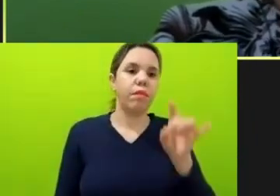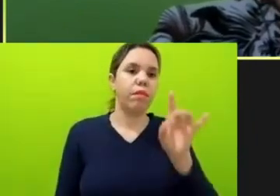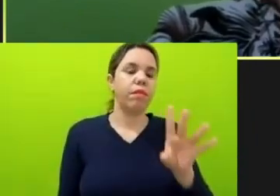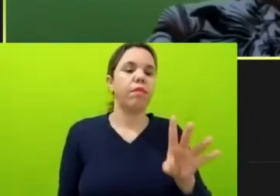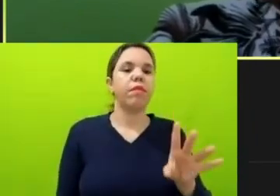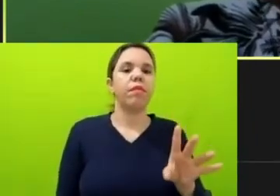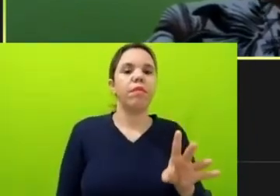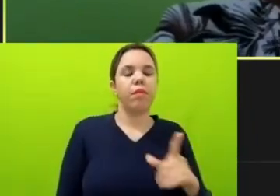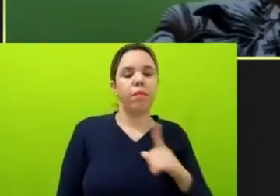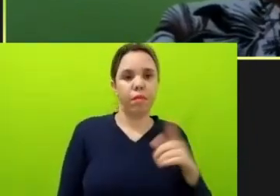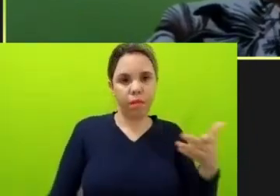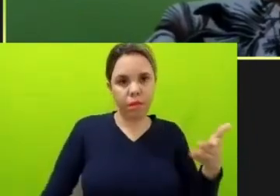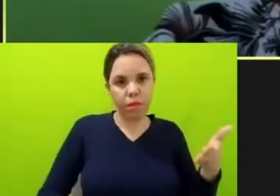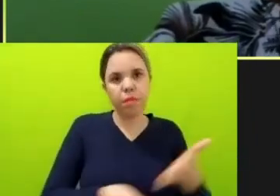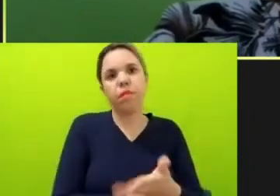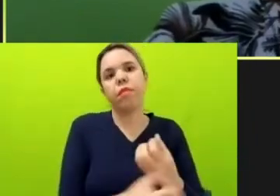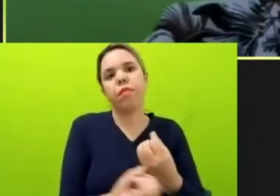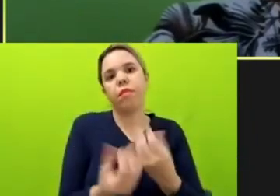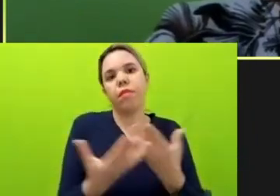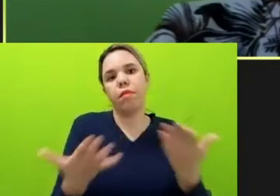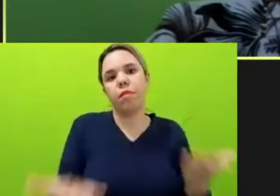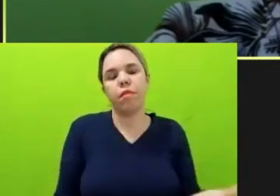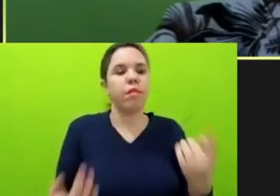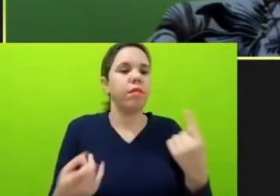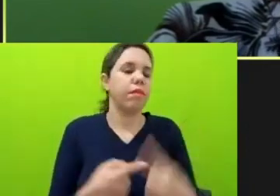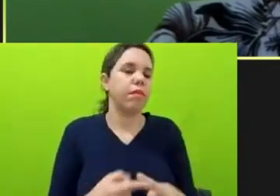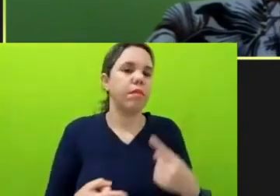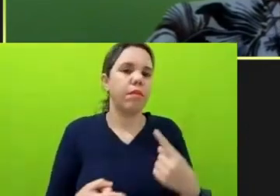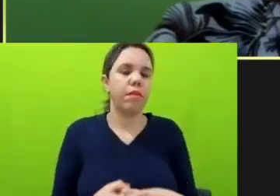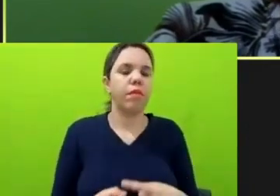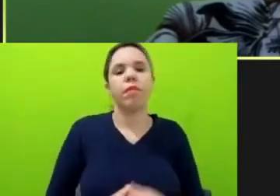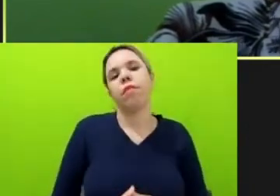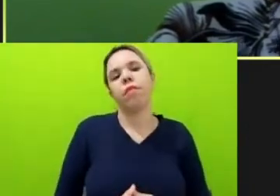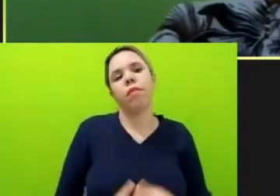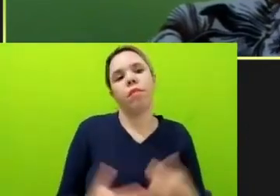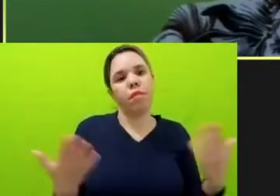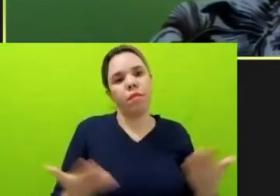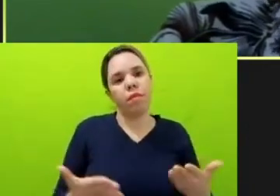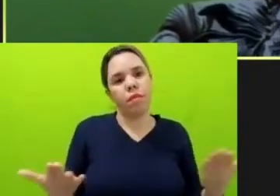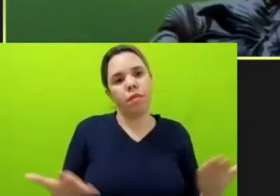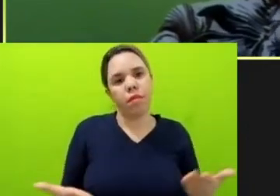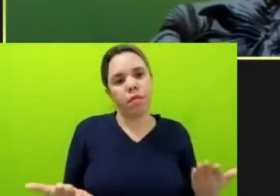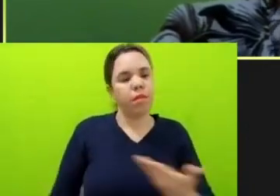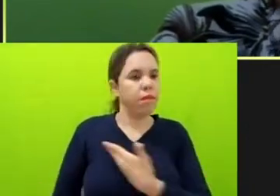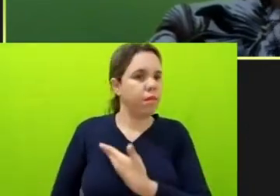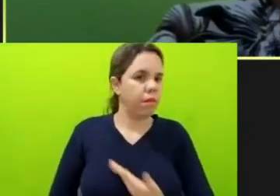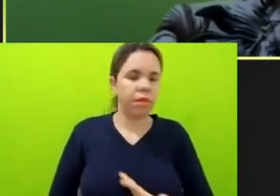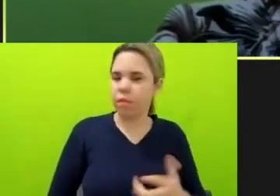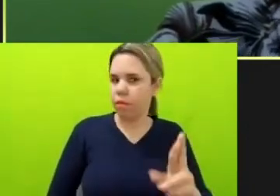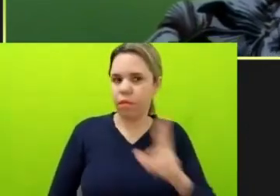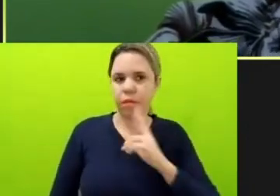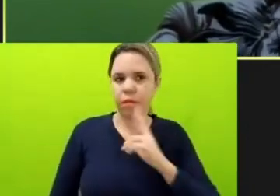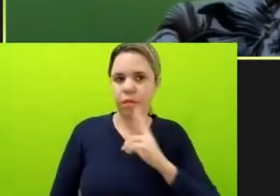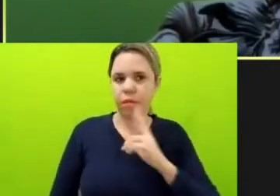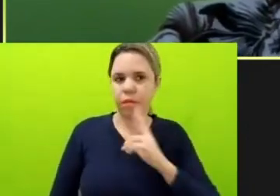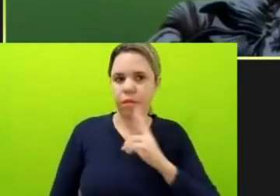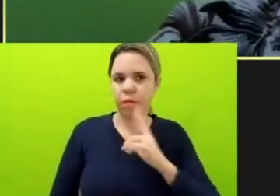às informações. Porque a situação... Hoje, né? O governo não responde nada. Nada mesmo.